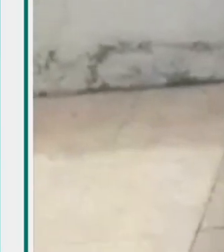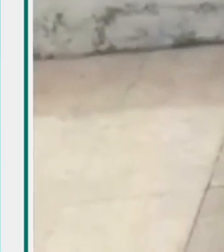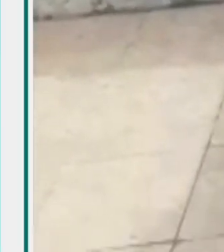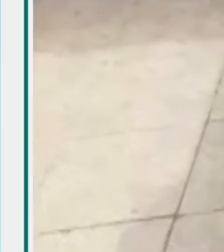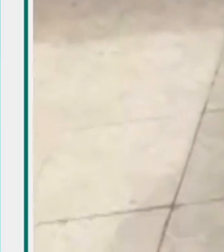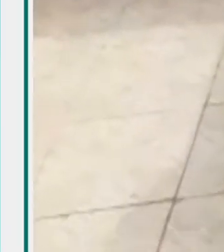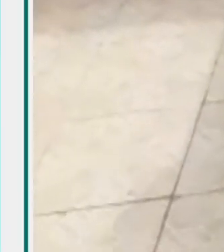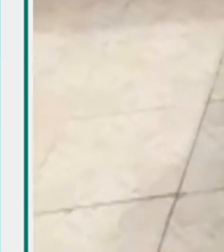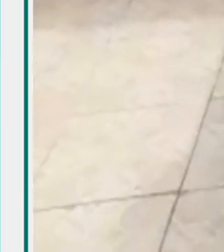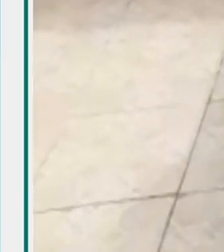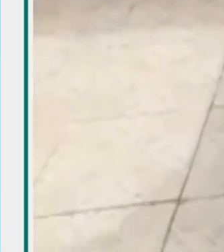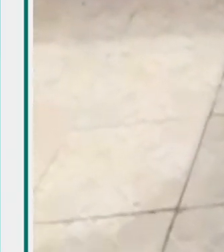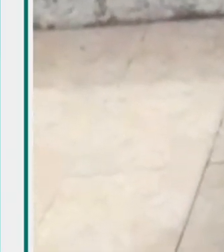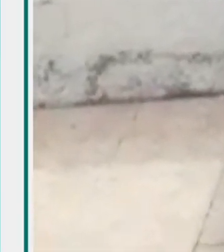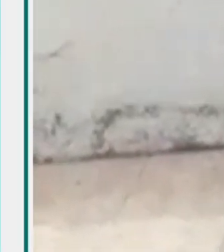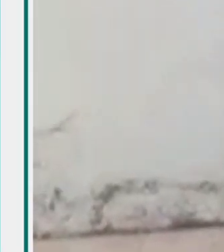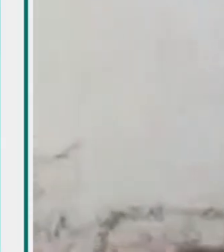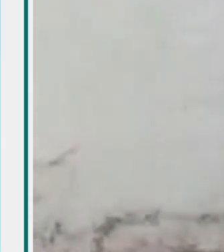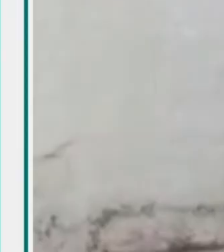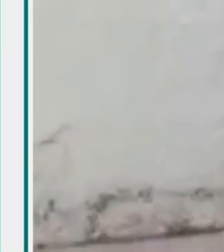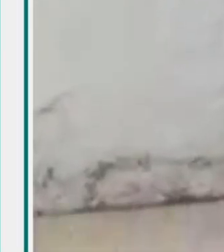as pernas estarão afastadas.